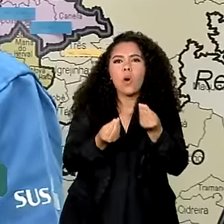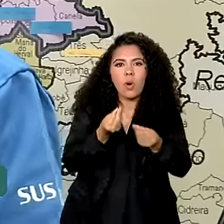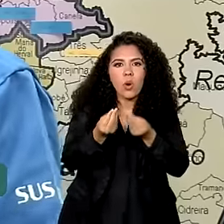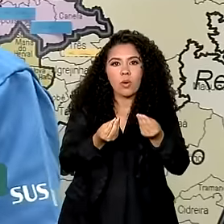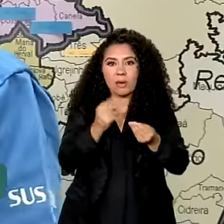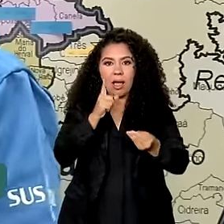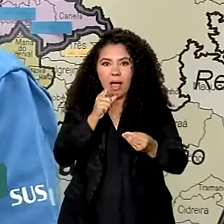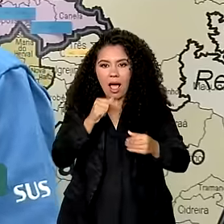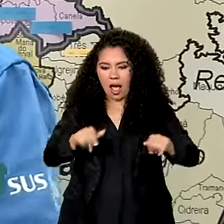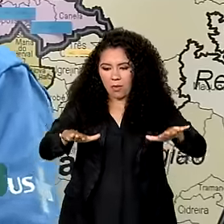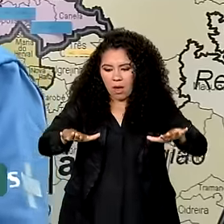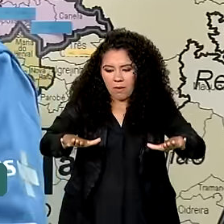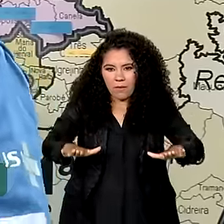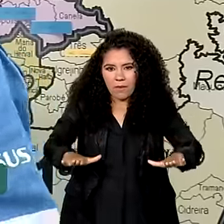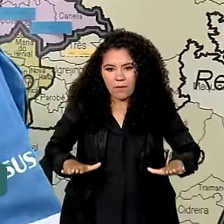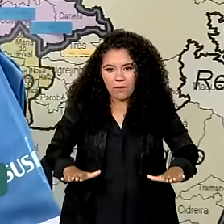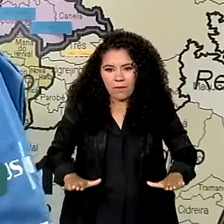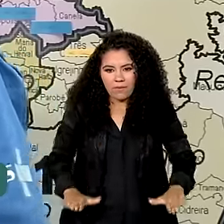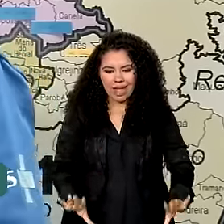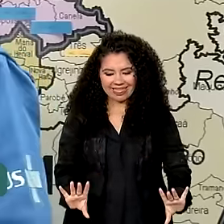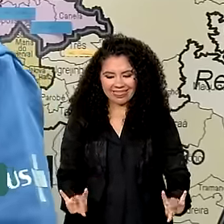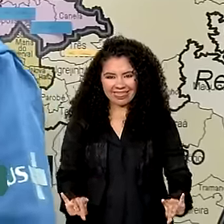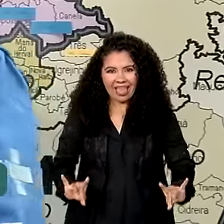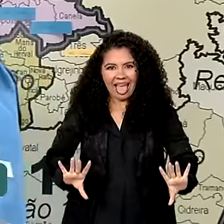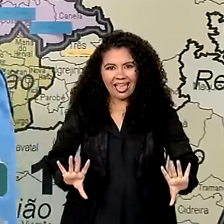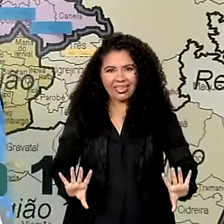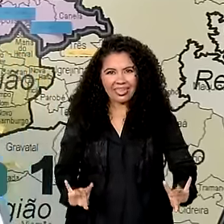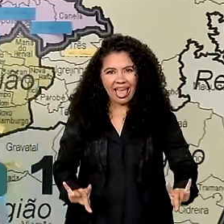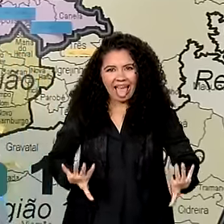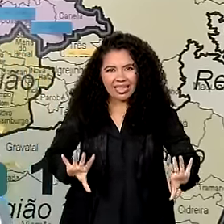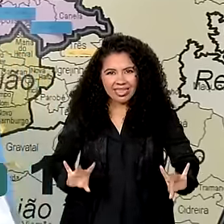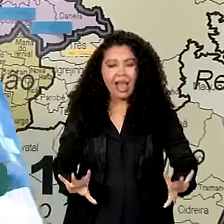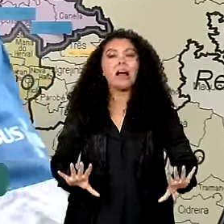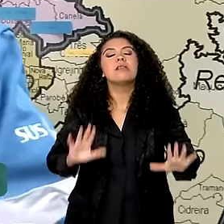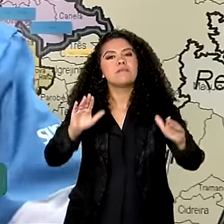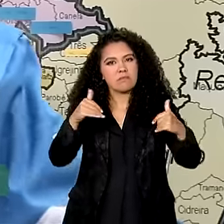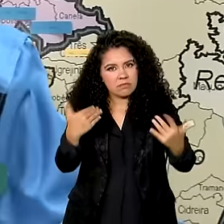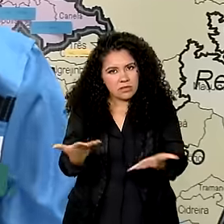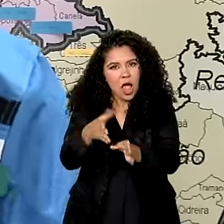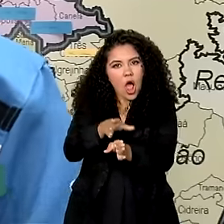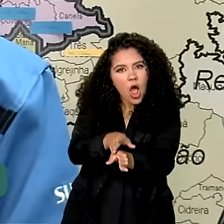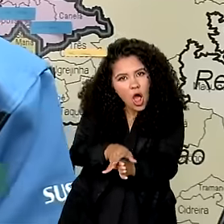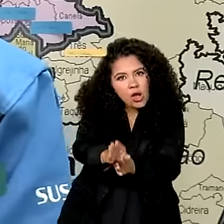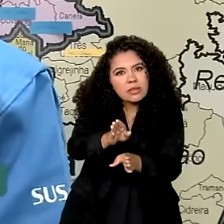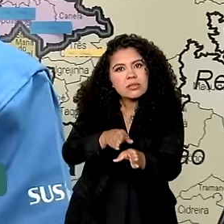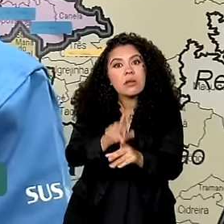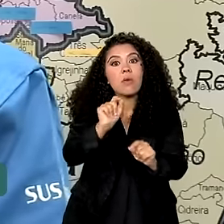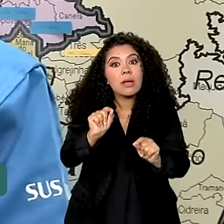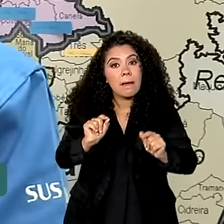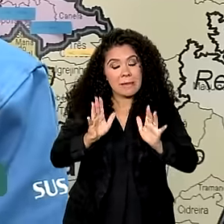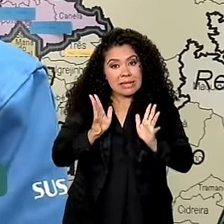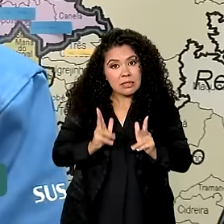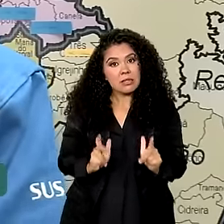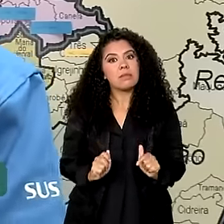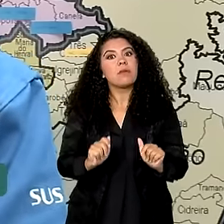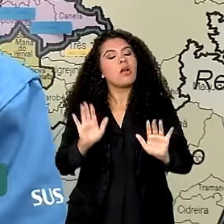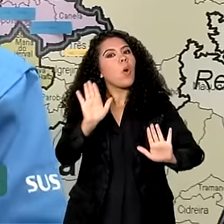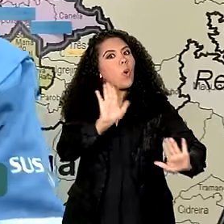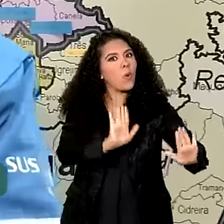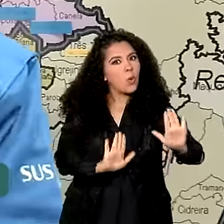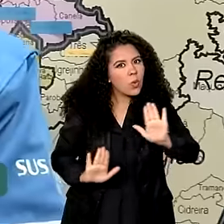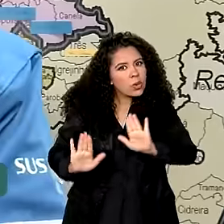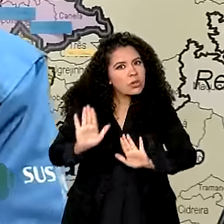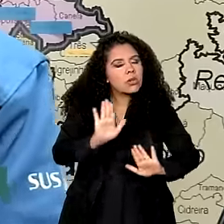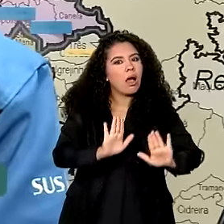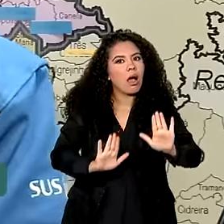as águas baixam e vira aquela lama, né? Então, assim, a orientação para a limpeza. Então, muito cuidado com